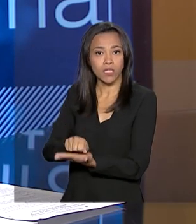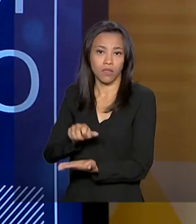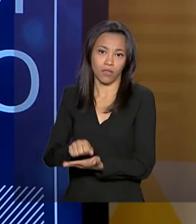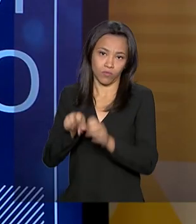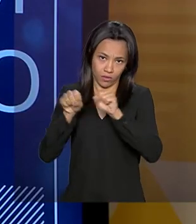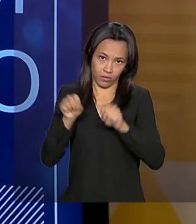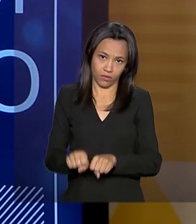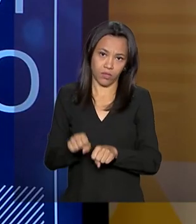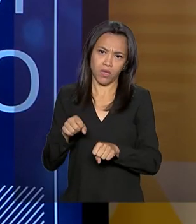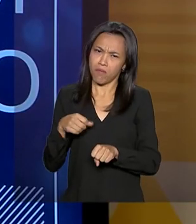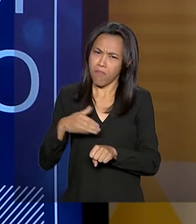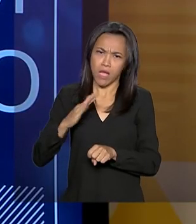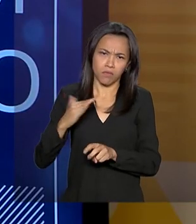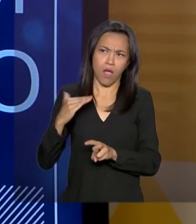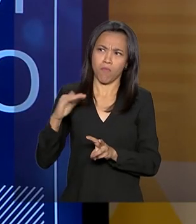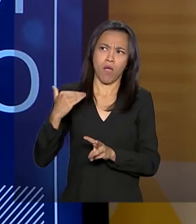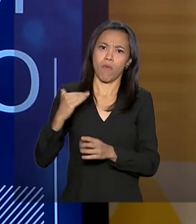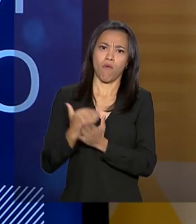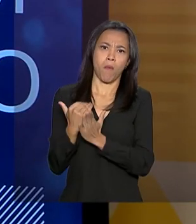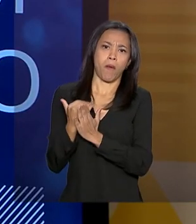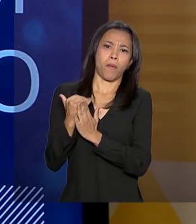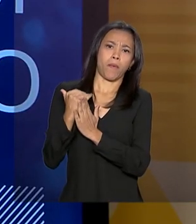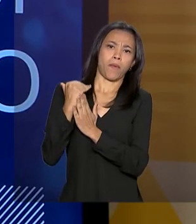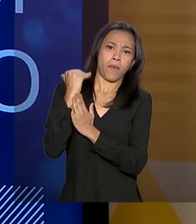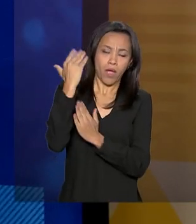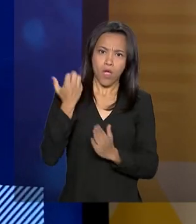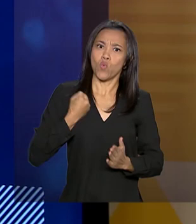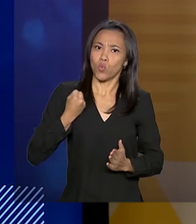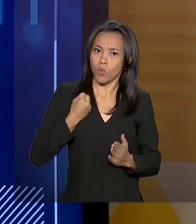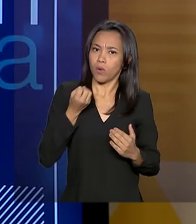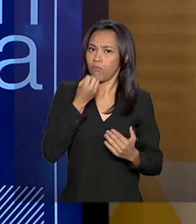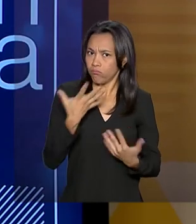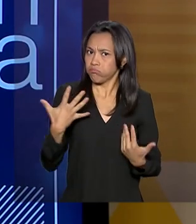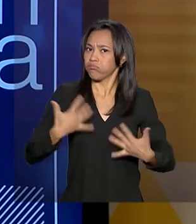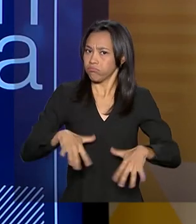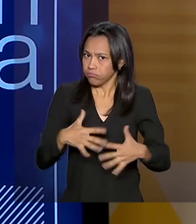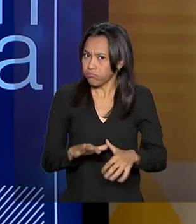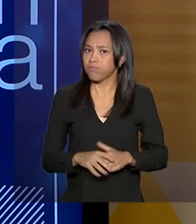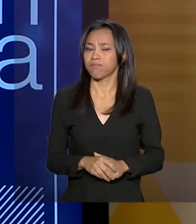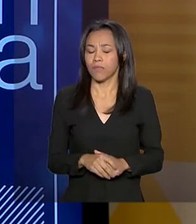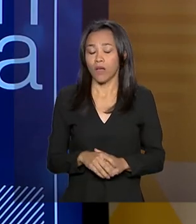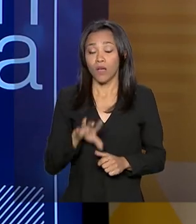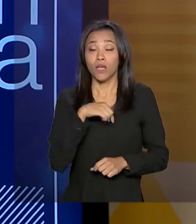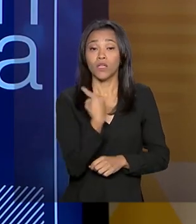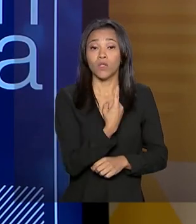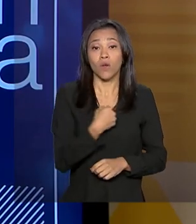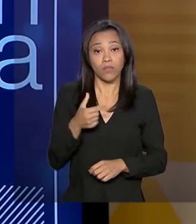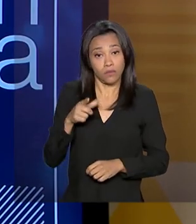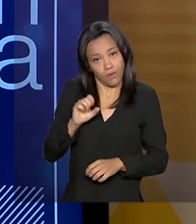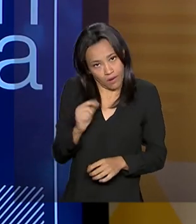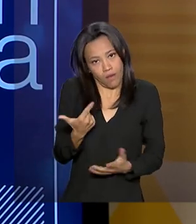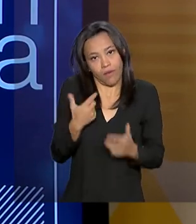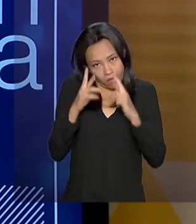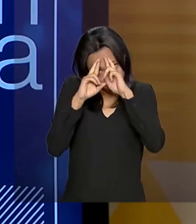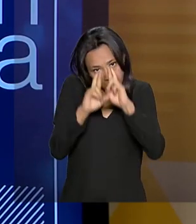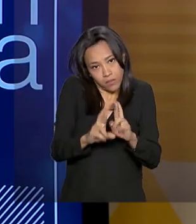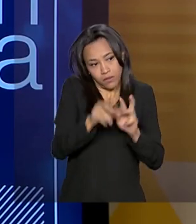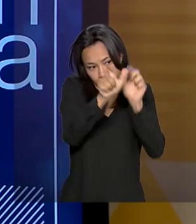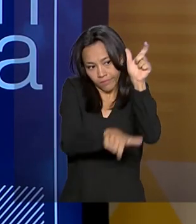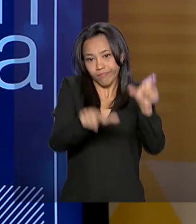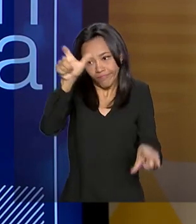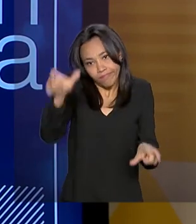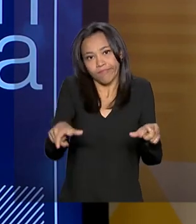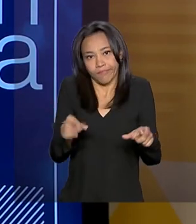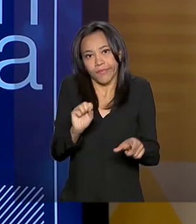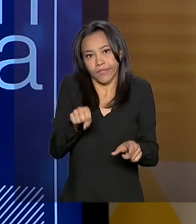aumentando. Mas, efetivamente, é um número expressivo. E a gente tem usado, inclusive, claro, respeitando o consumidor, não pode